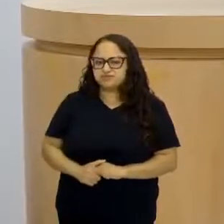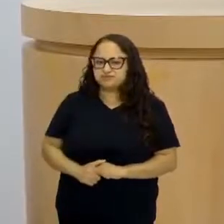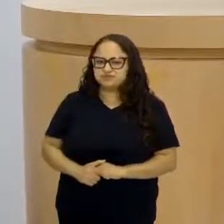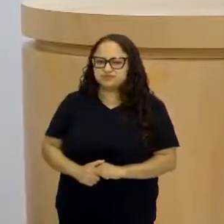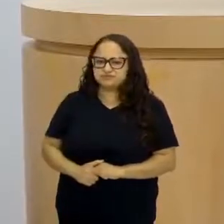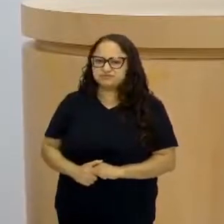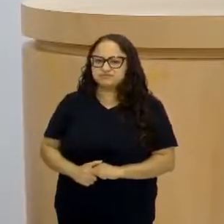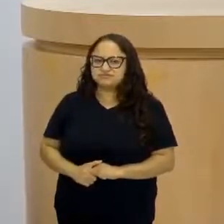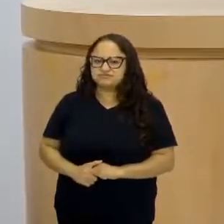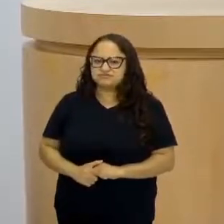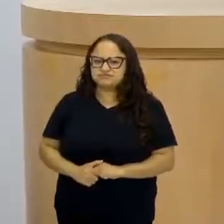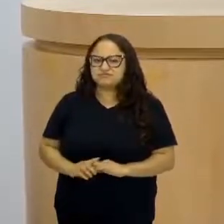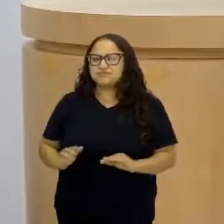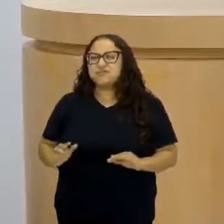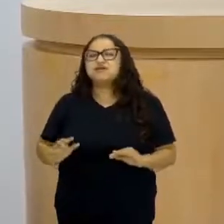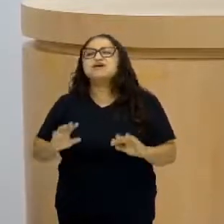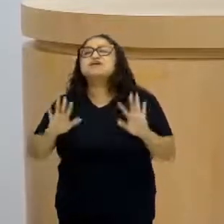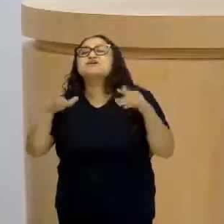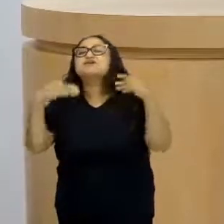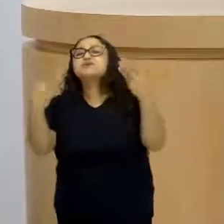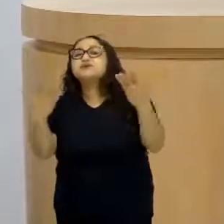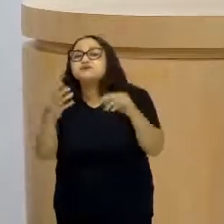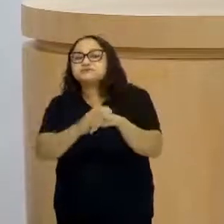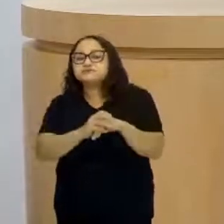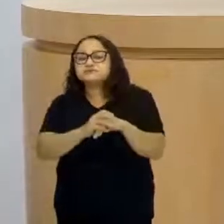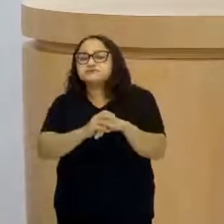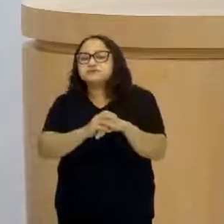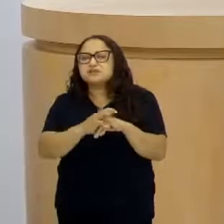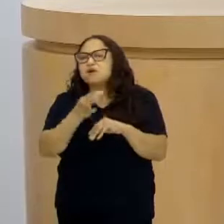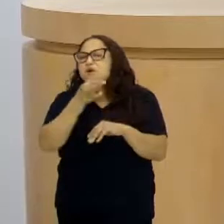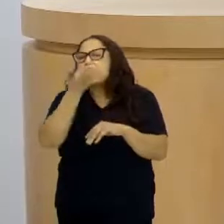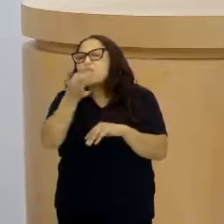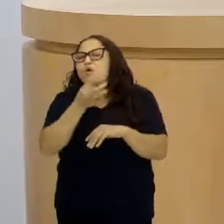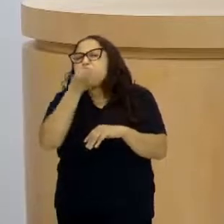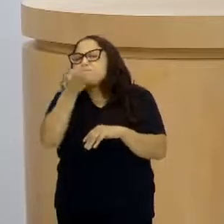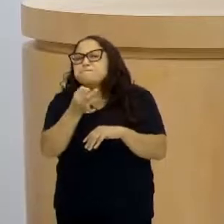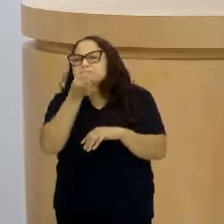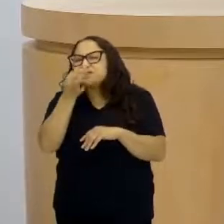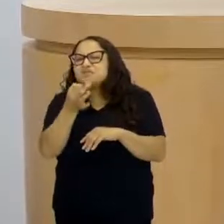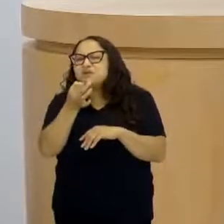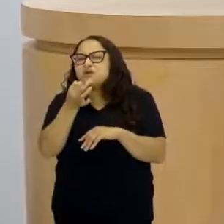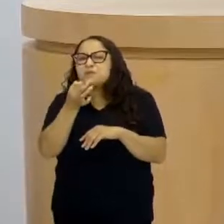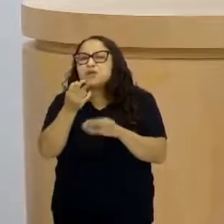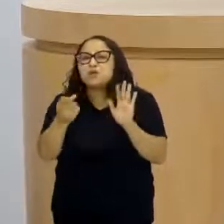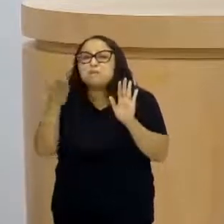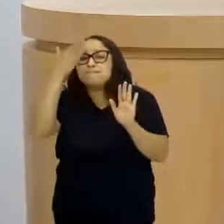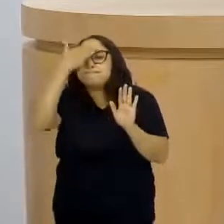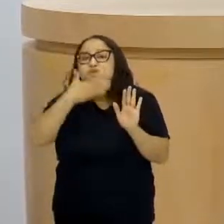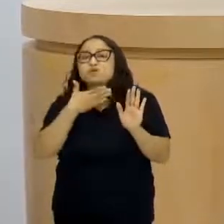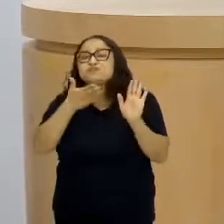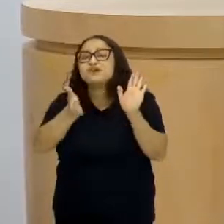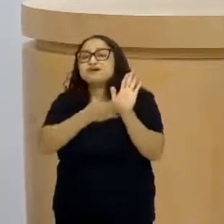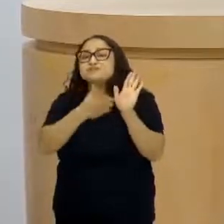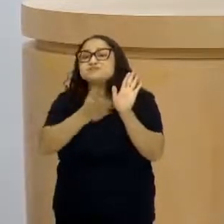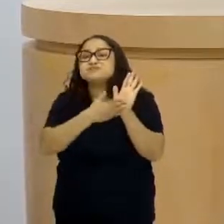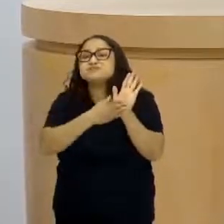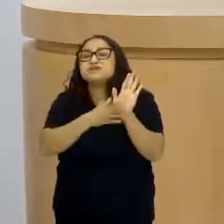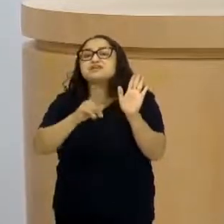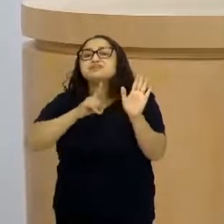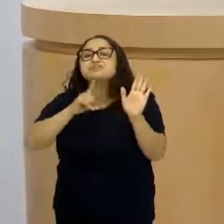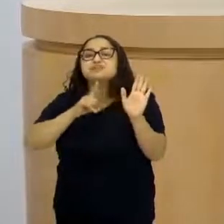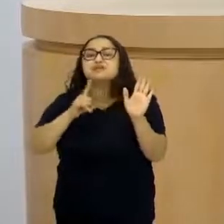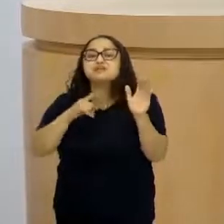né? Qual é o argumento? Opa! Quais são os possíveis... Ó, para legitimar a minha fala, eu preciso